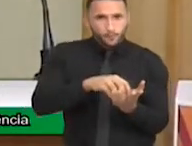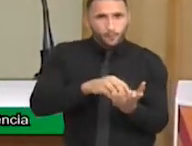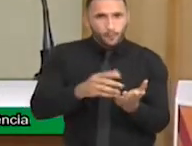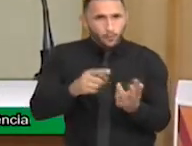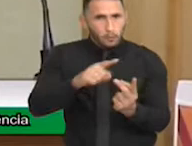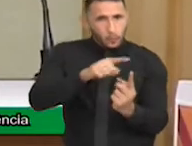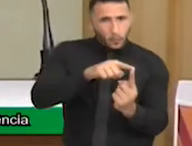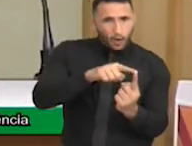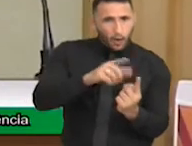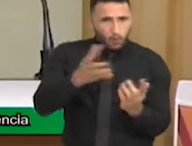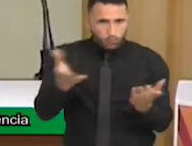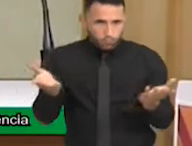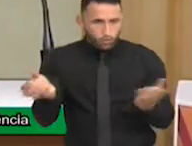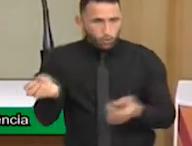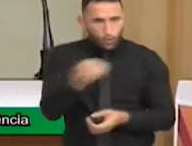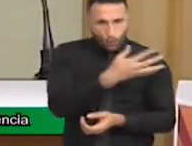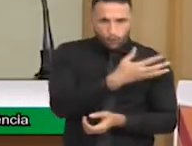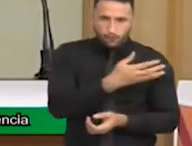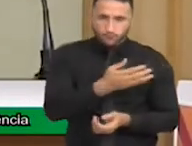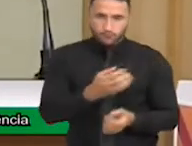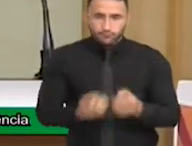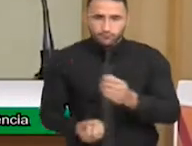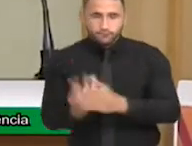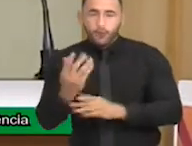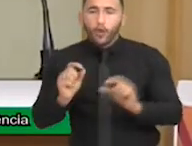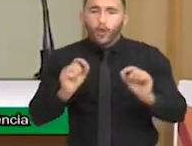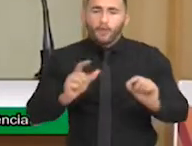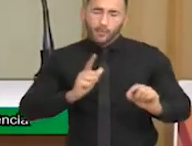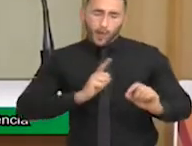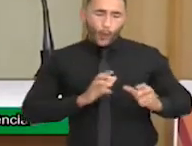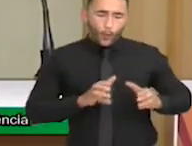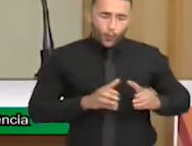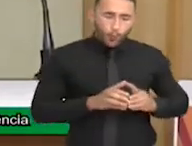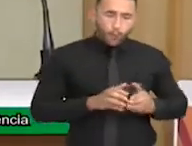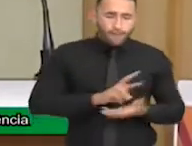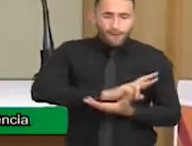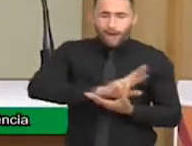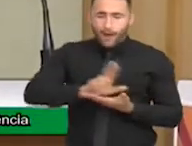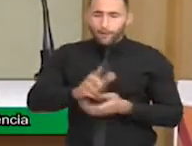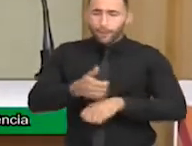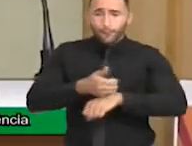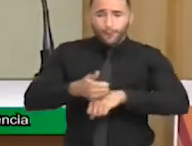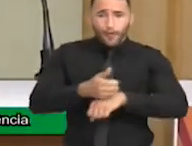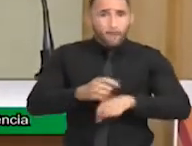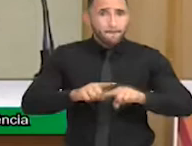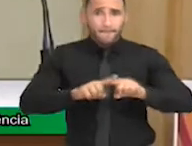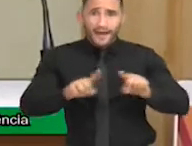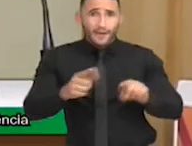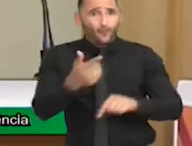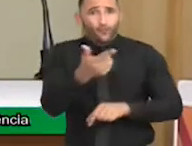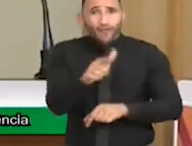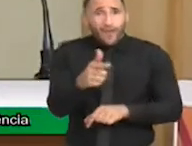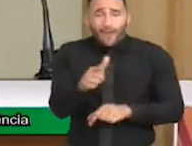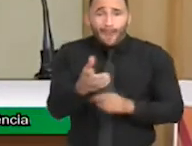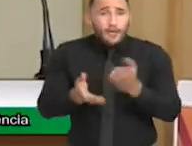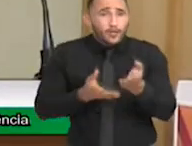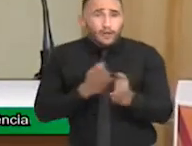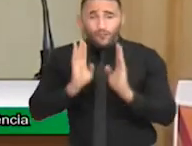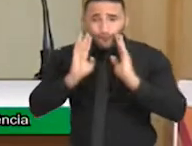inaugurado, de novo, possuem equipes multidisciplinares, mas não atendimento multidisciplinar